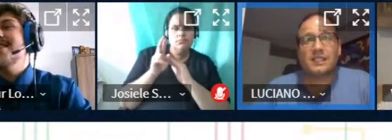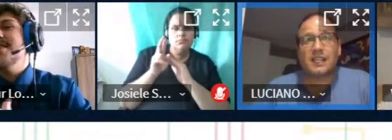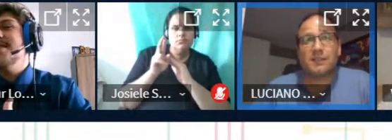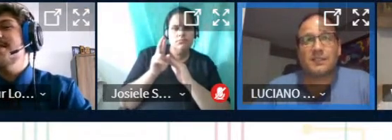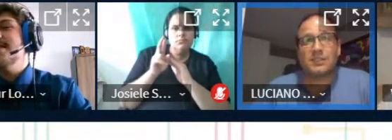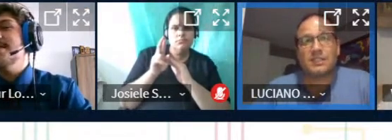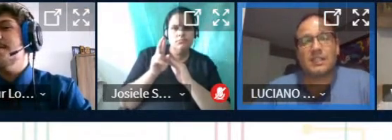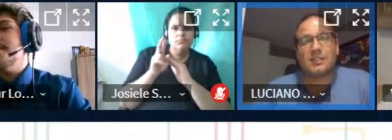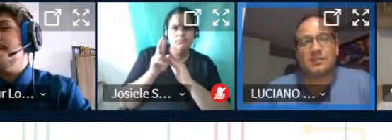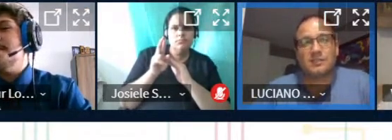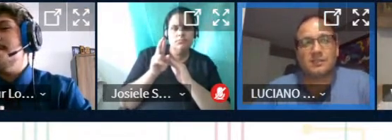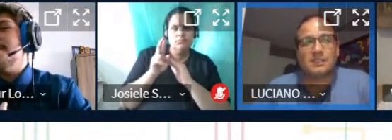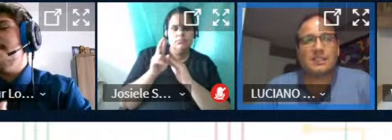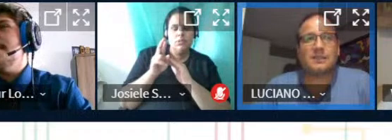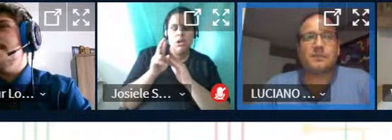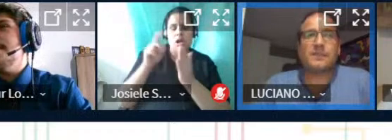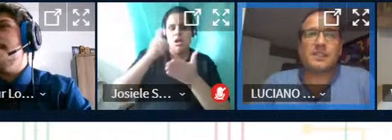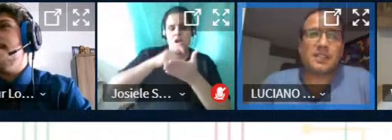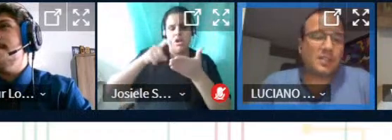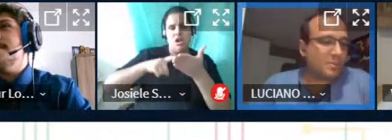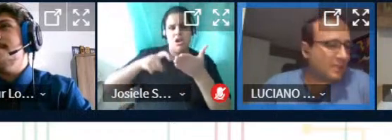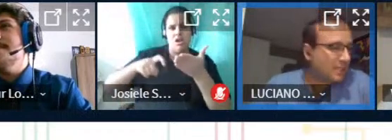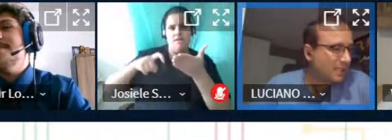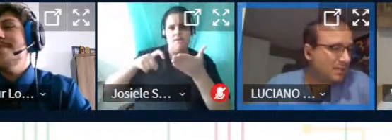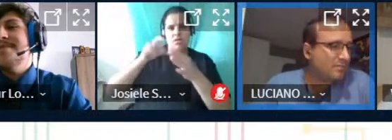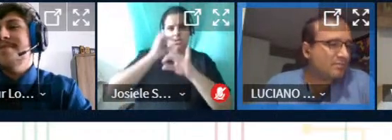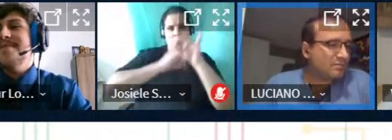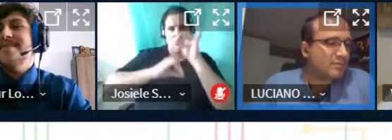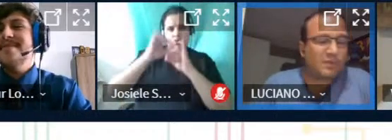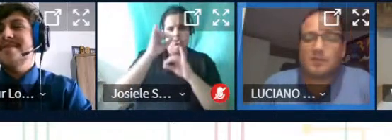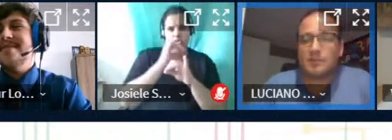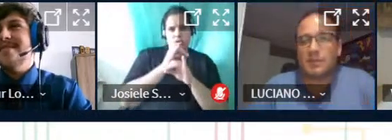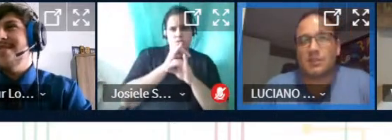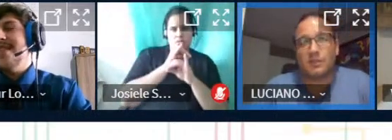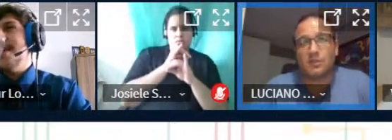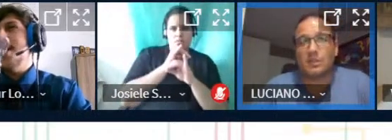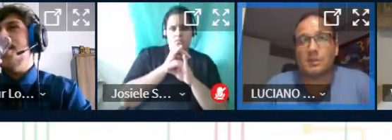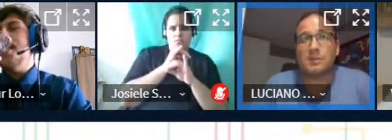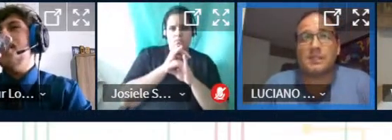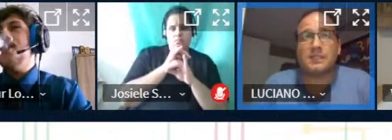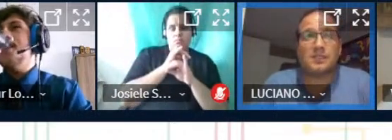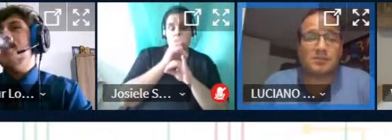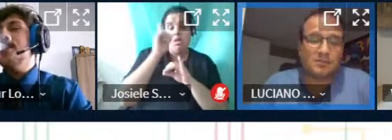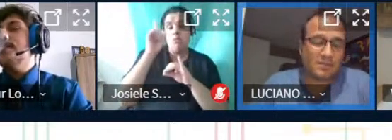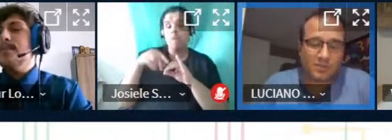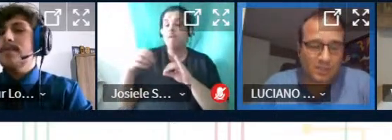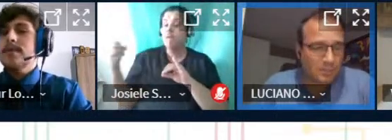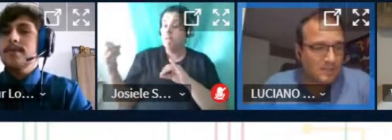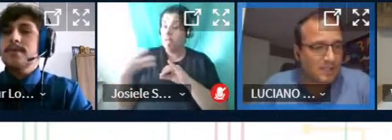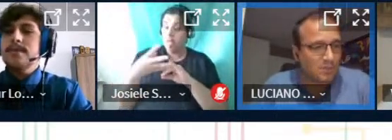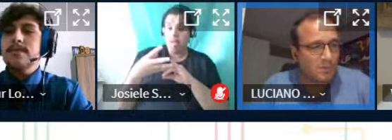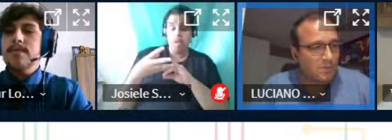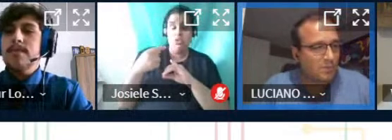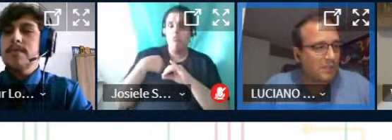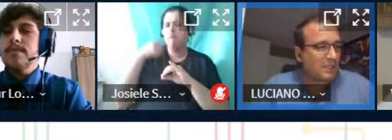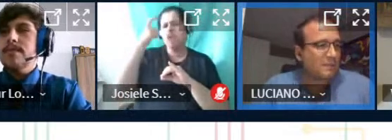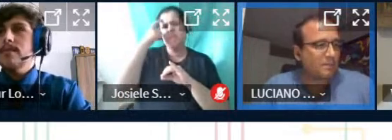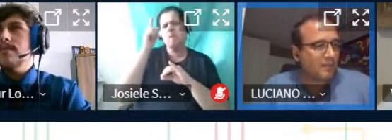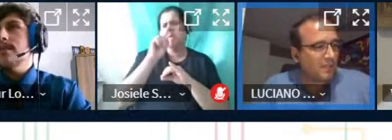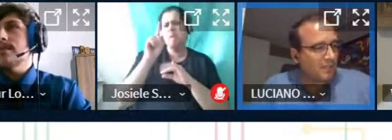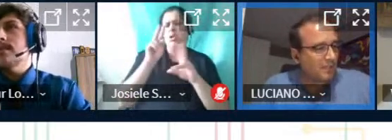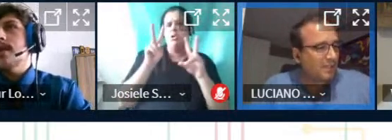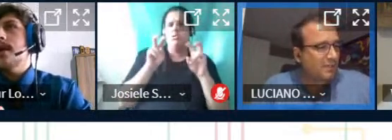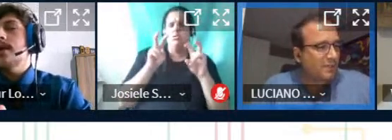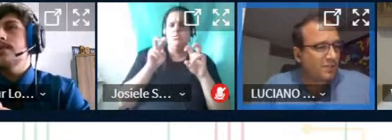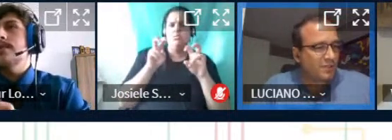então essa gráfica digital é uma ideia inovadora para mim assim não tinha pensado muito sobre